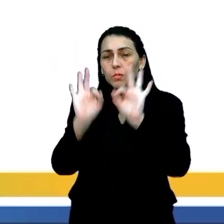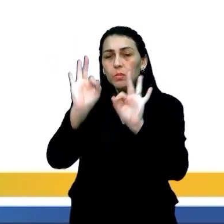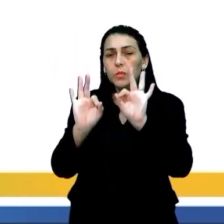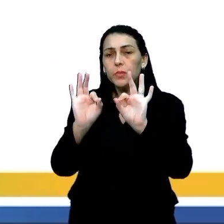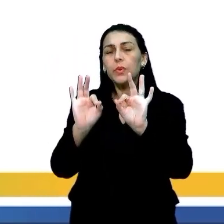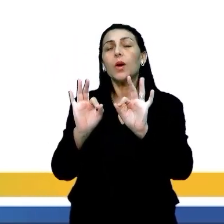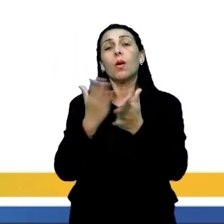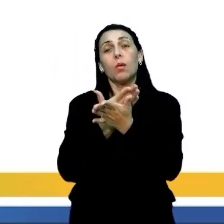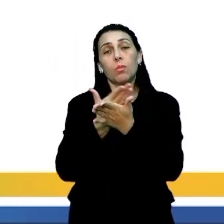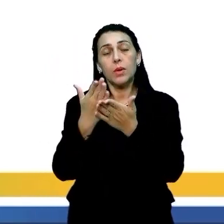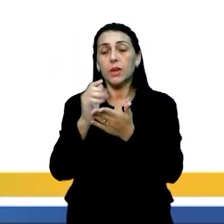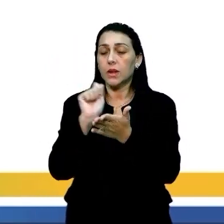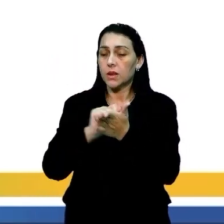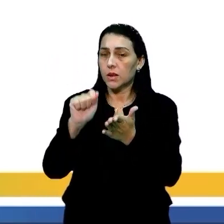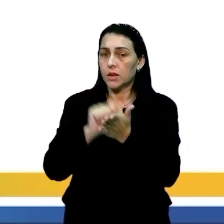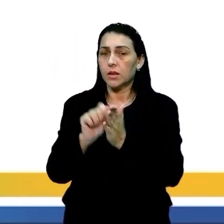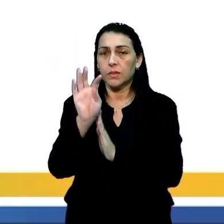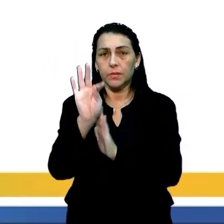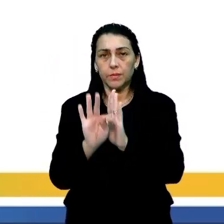a escrever esse texto.